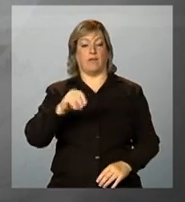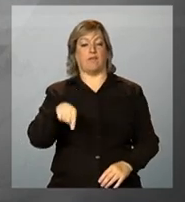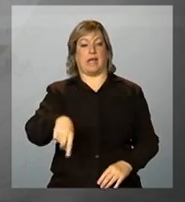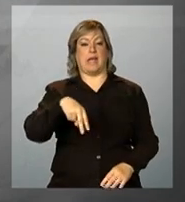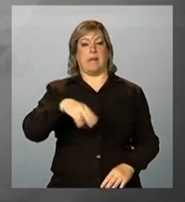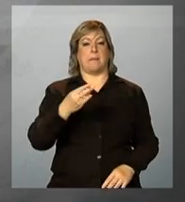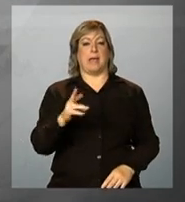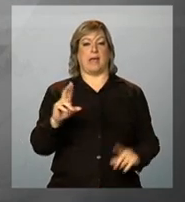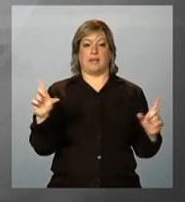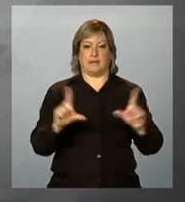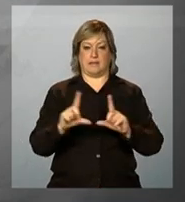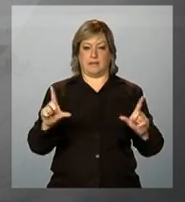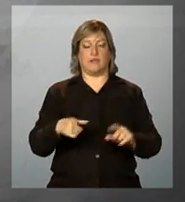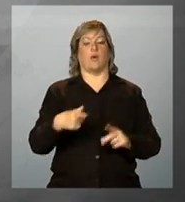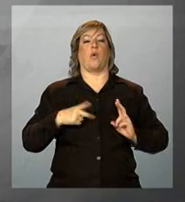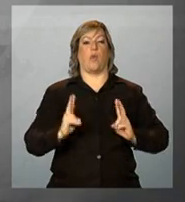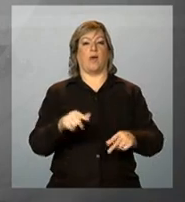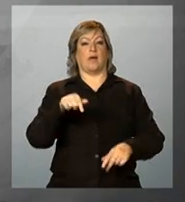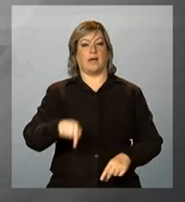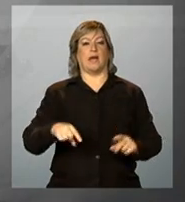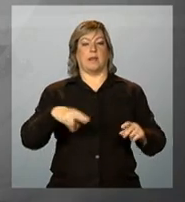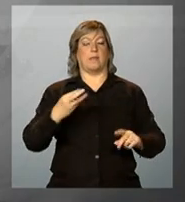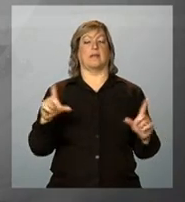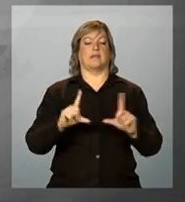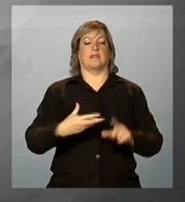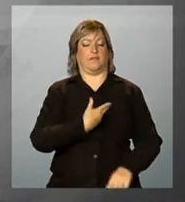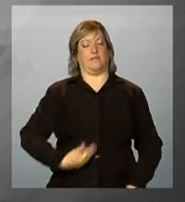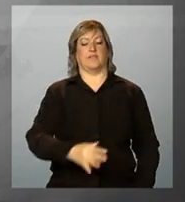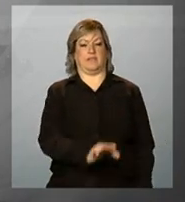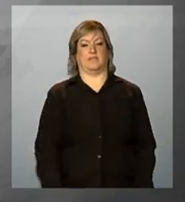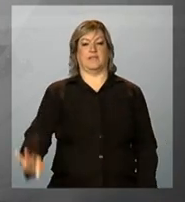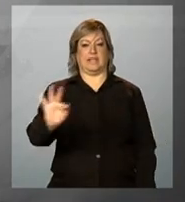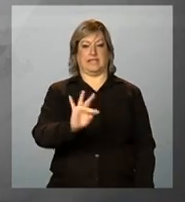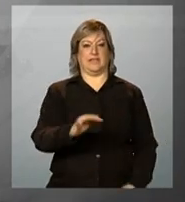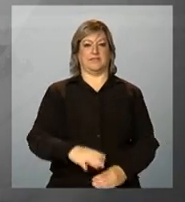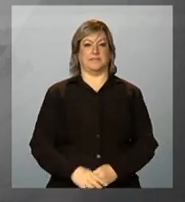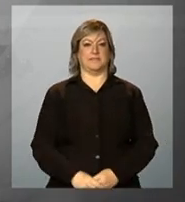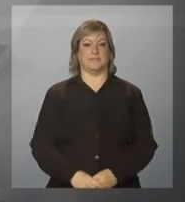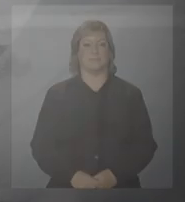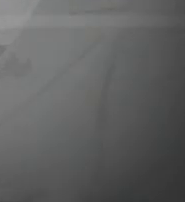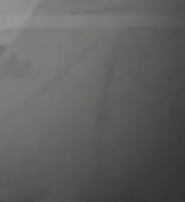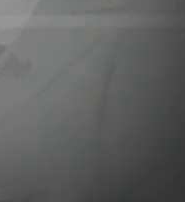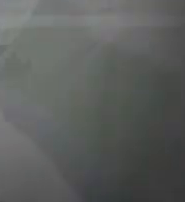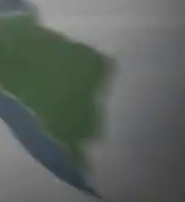pela NBR. Continue com a gente, NBR, a TV do Governo Federal.